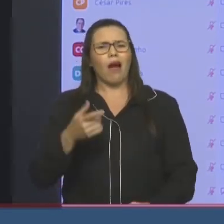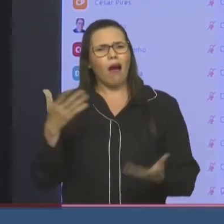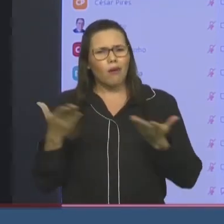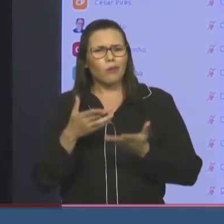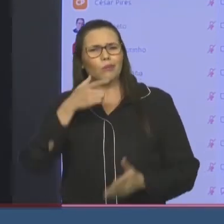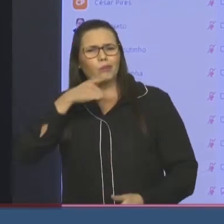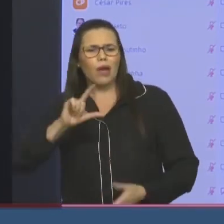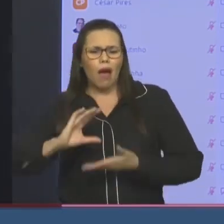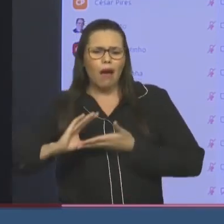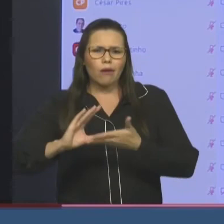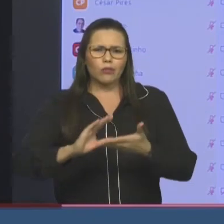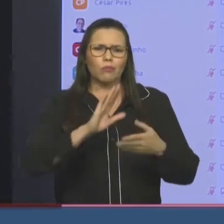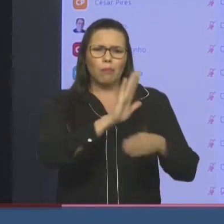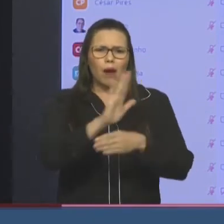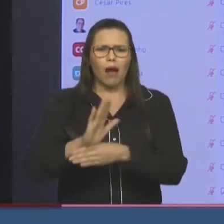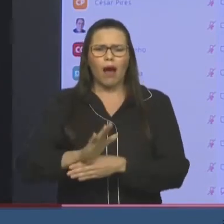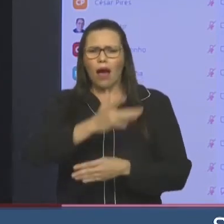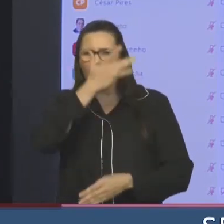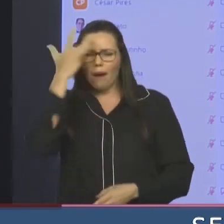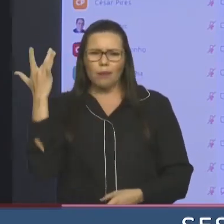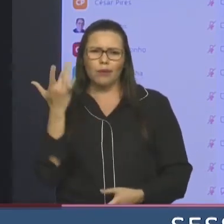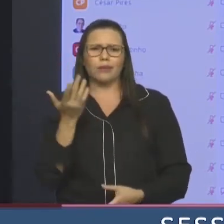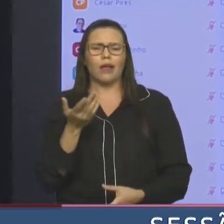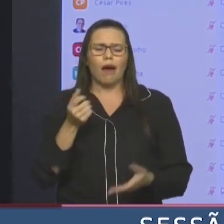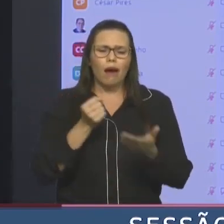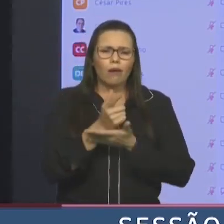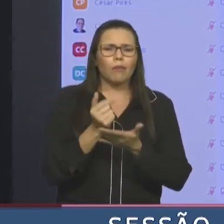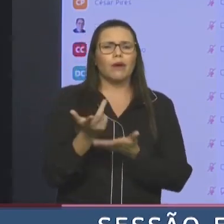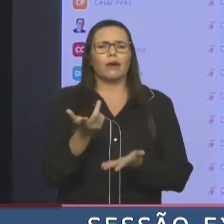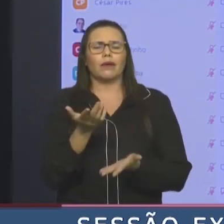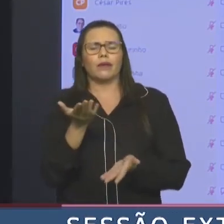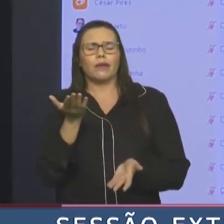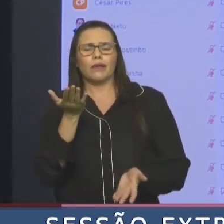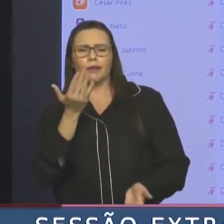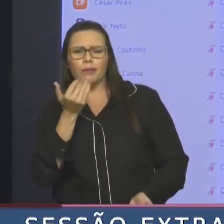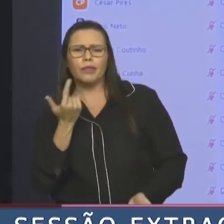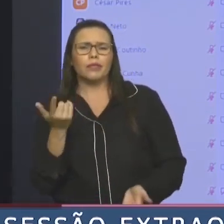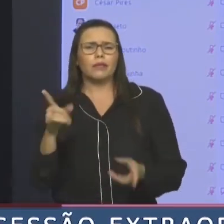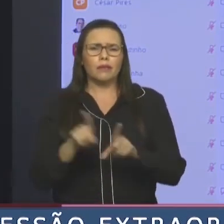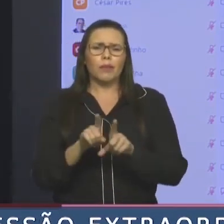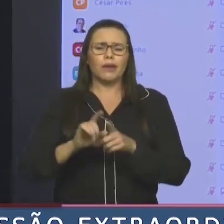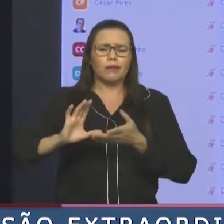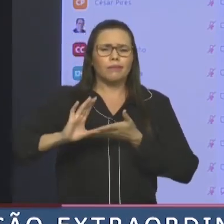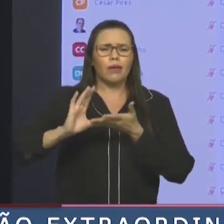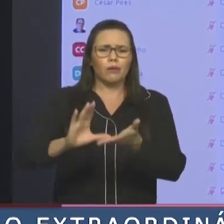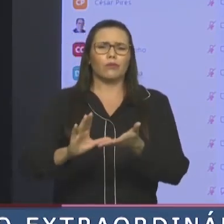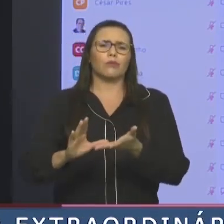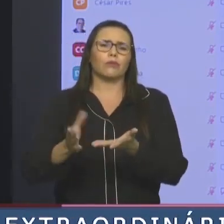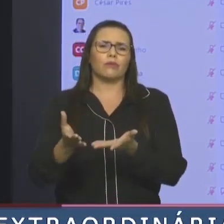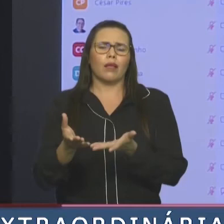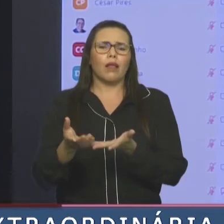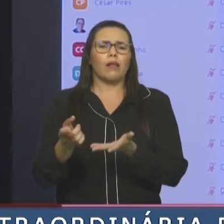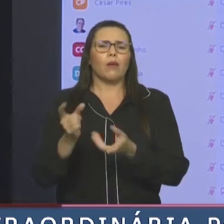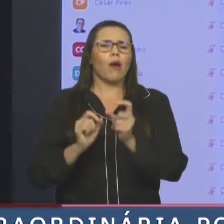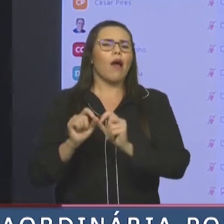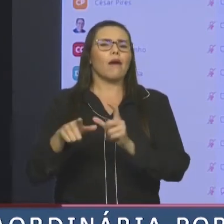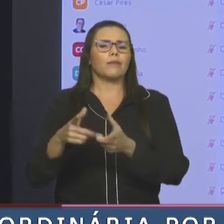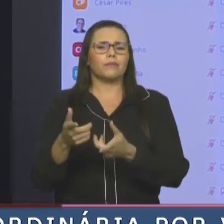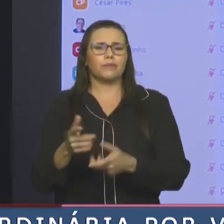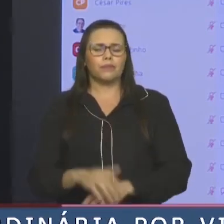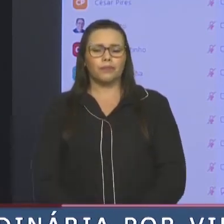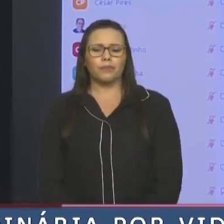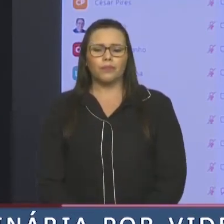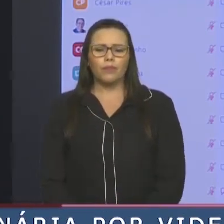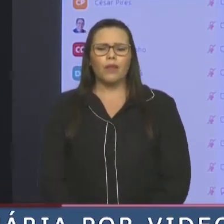desamparada e a gente tem que torcer, torcer para que realmente a população siga a regra, linha,